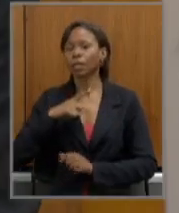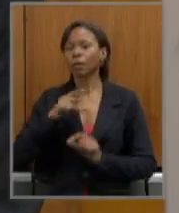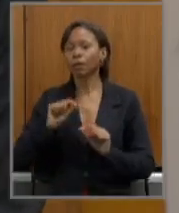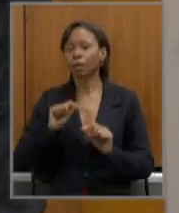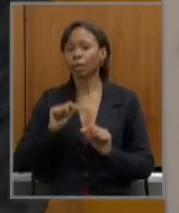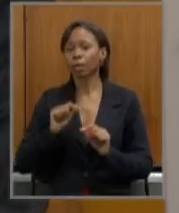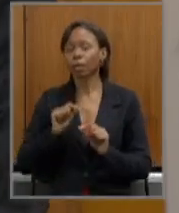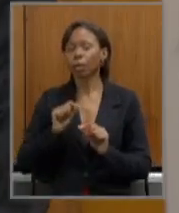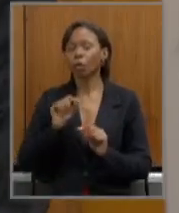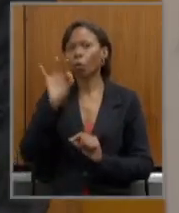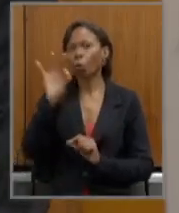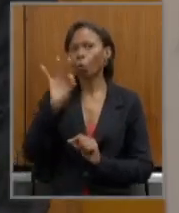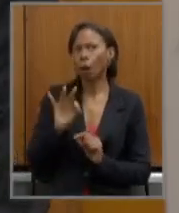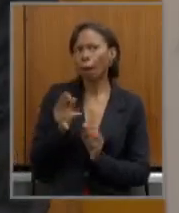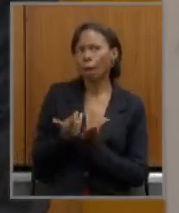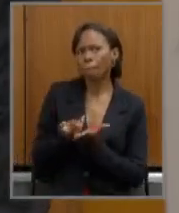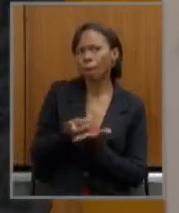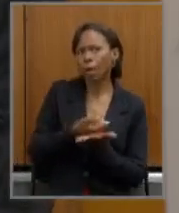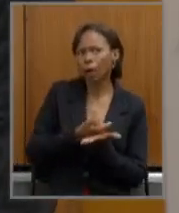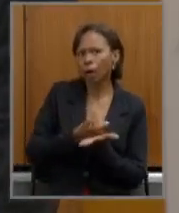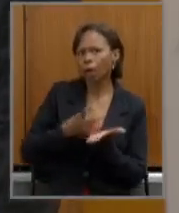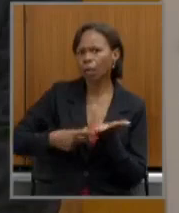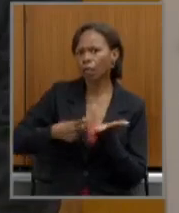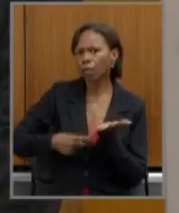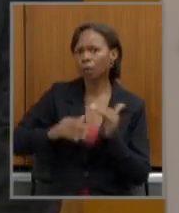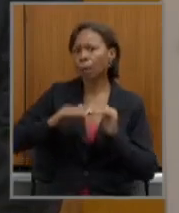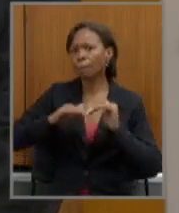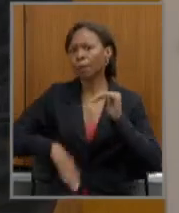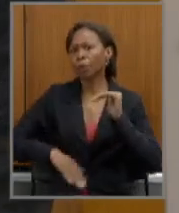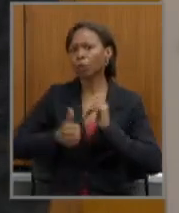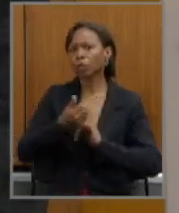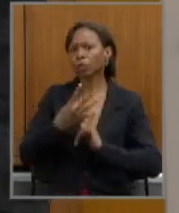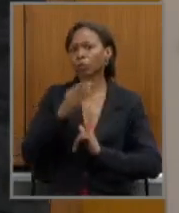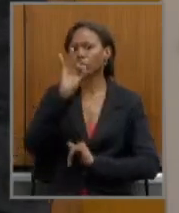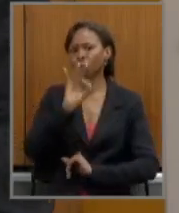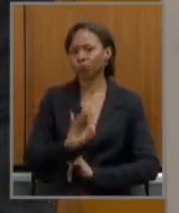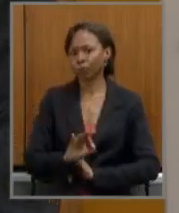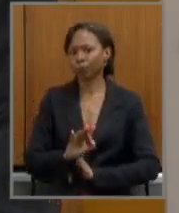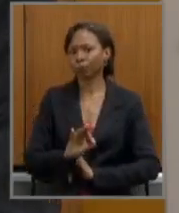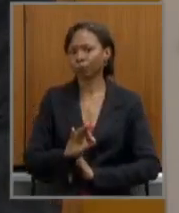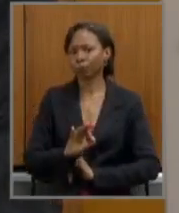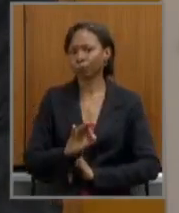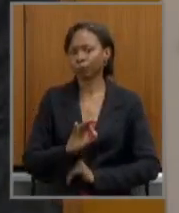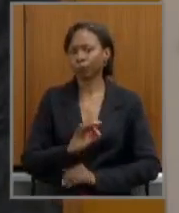alíquota inferior a 14% 18